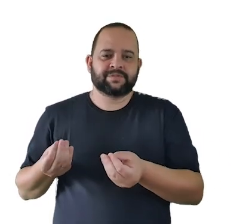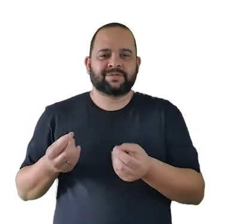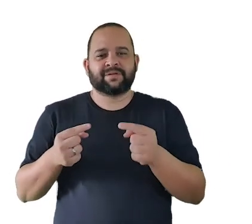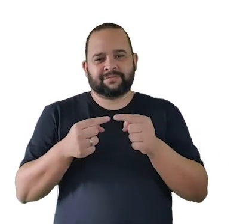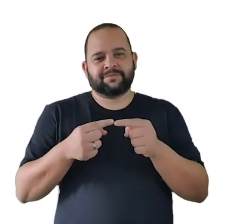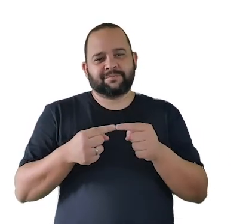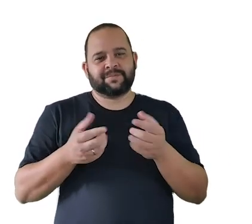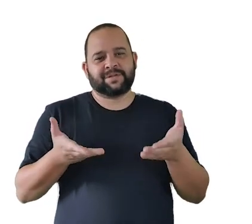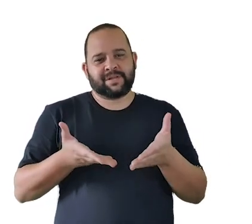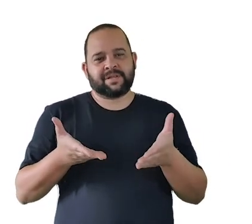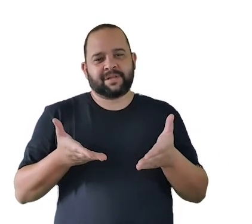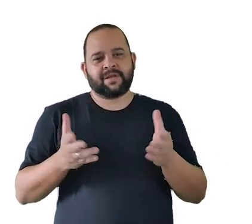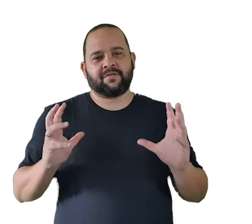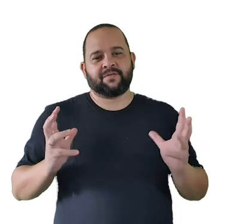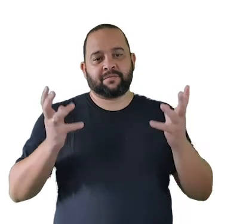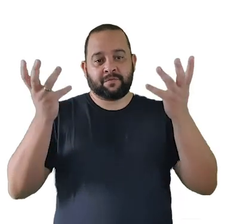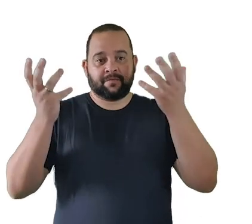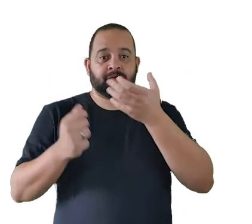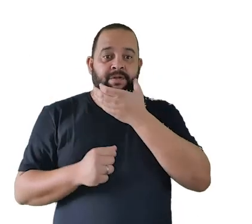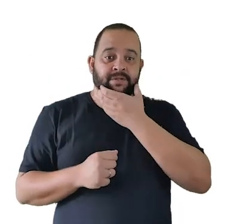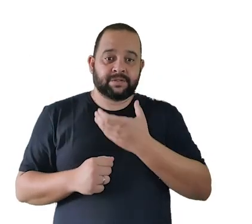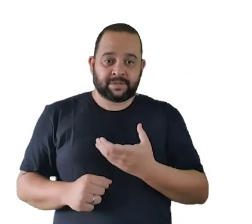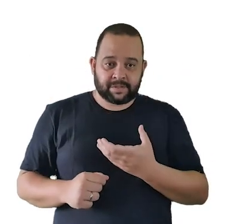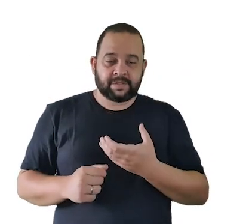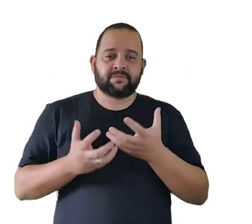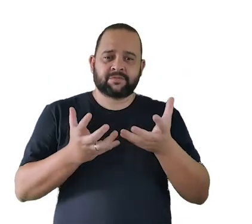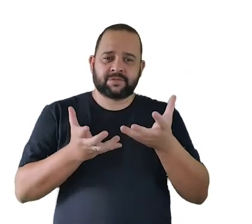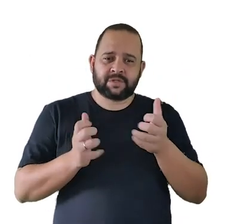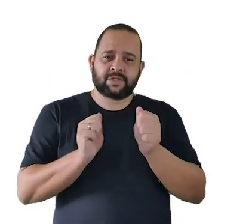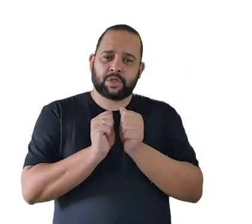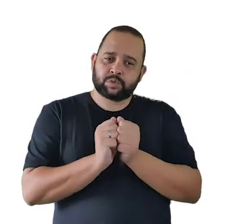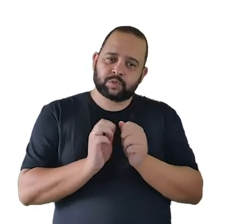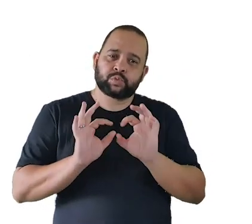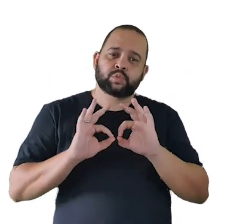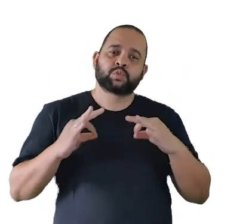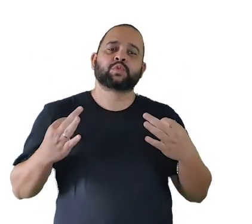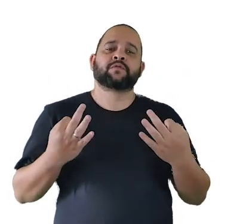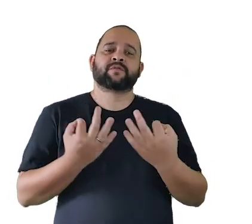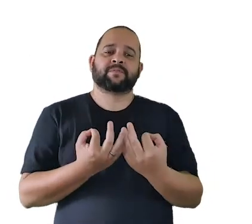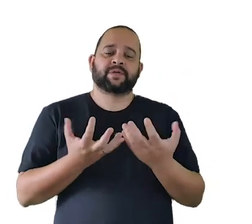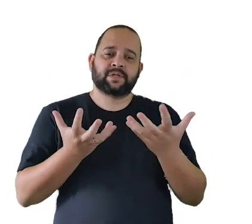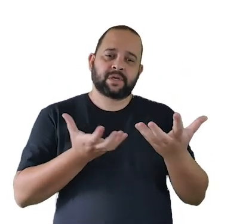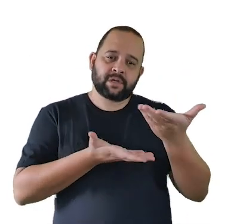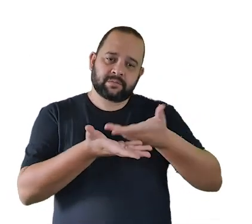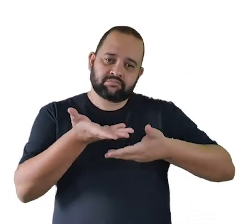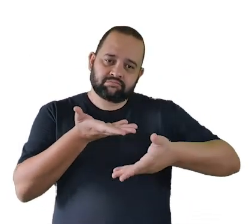o fim do ano de querer estar junto de poder partilhar